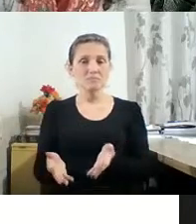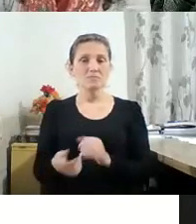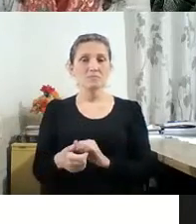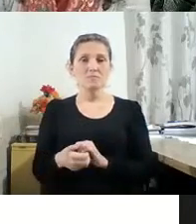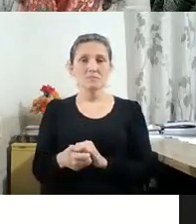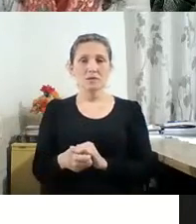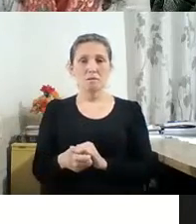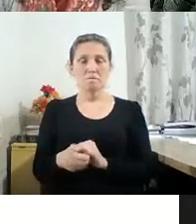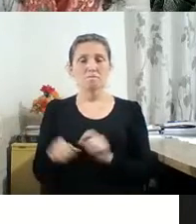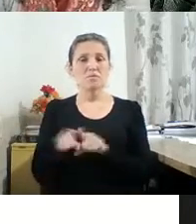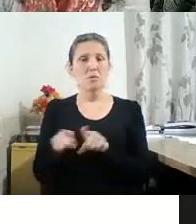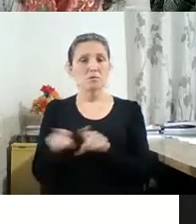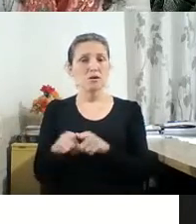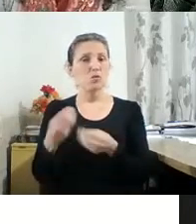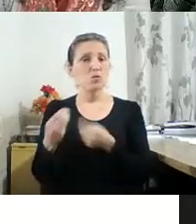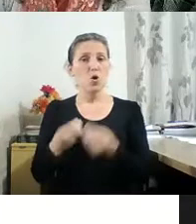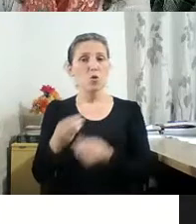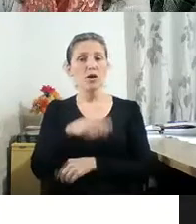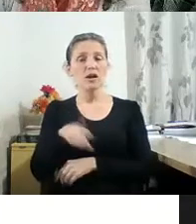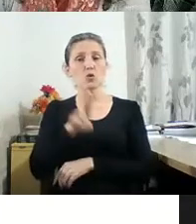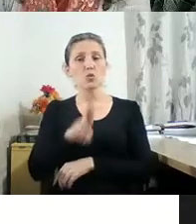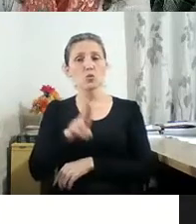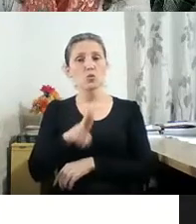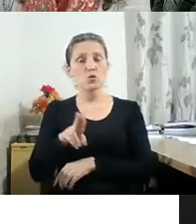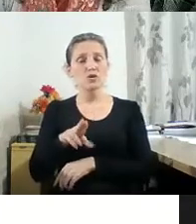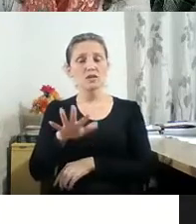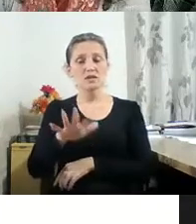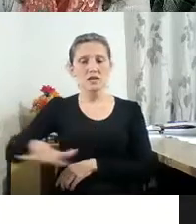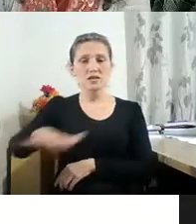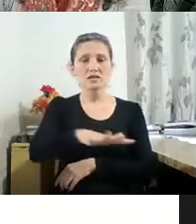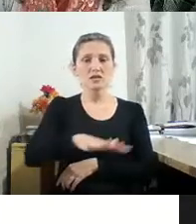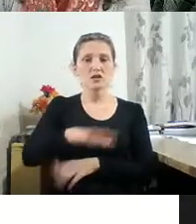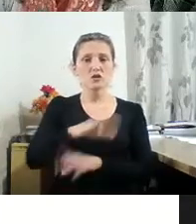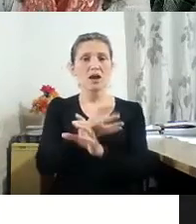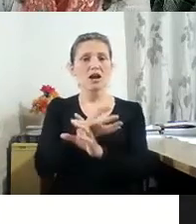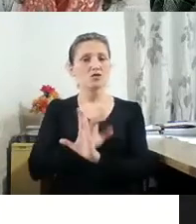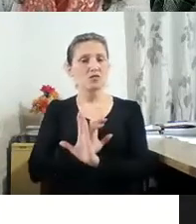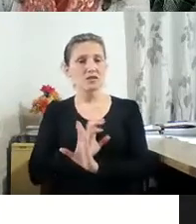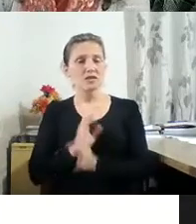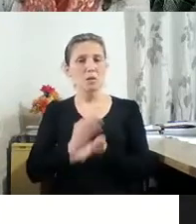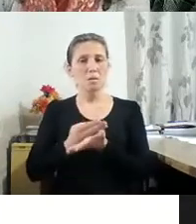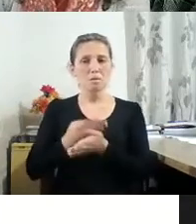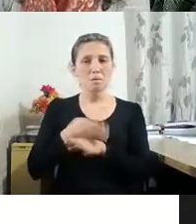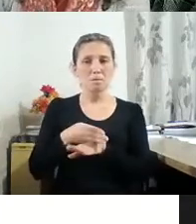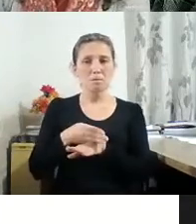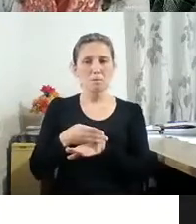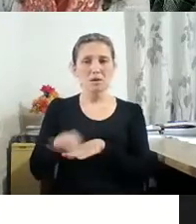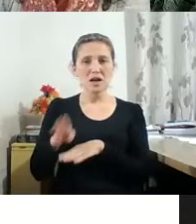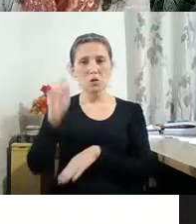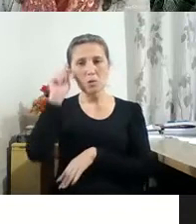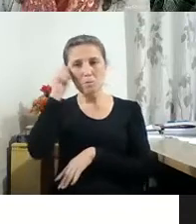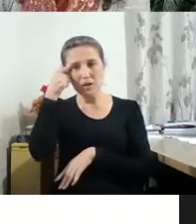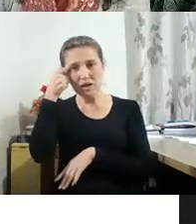Como ele utiliza esses espaços vazios com os pretos ou com os brancos